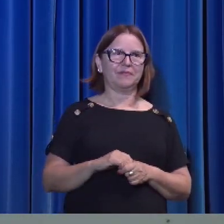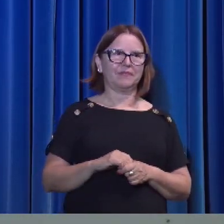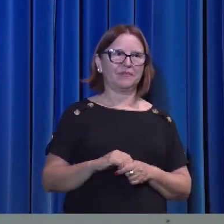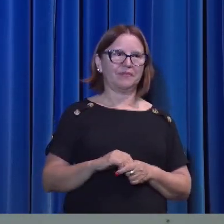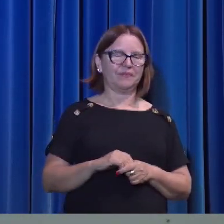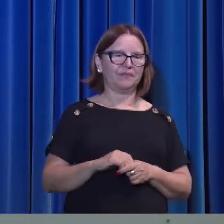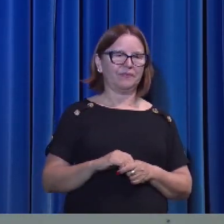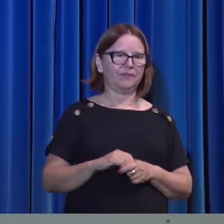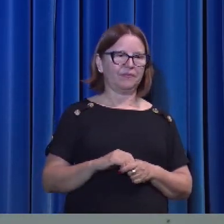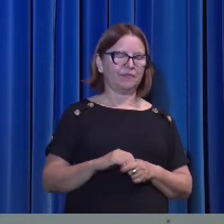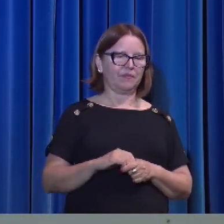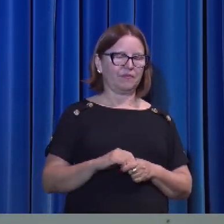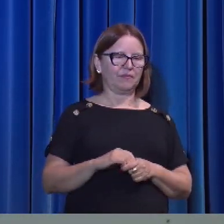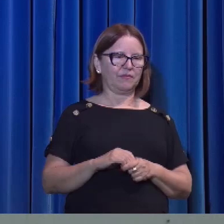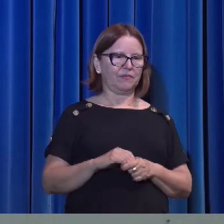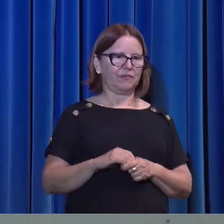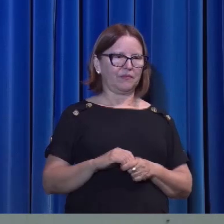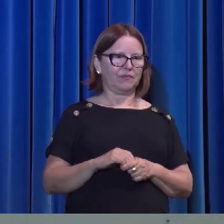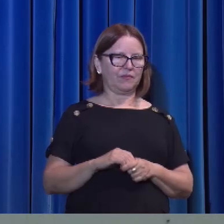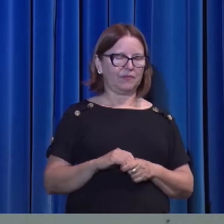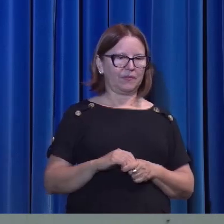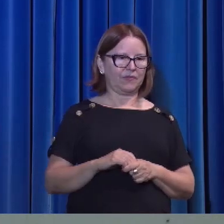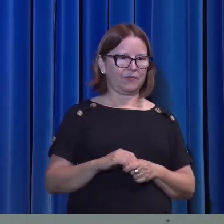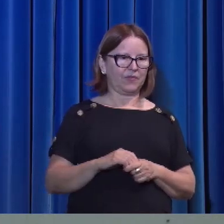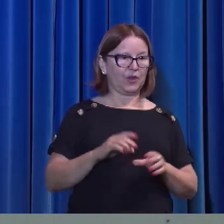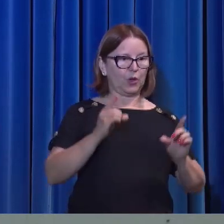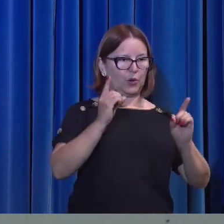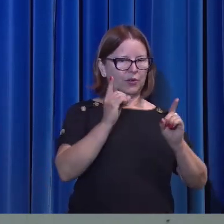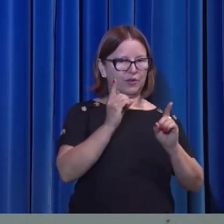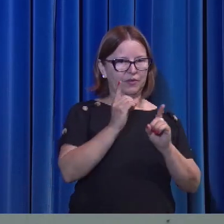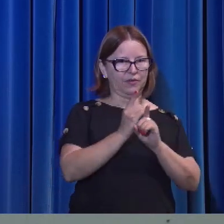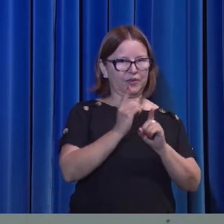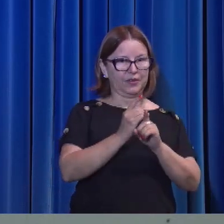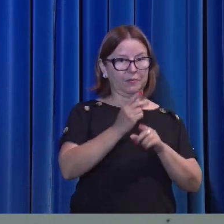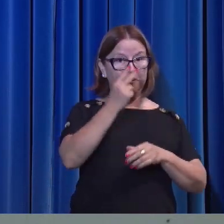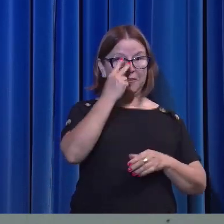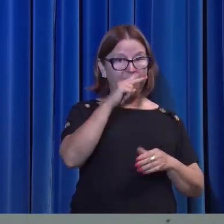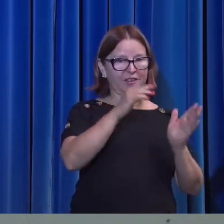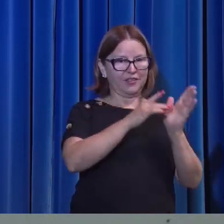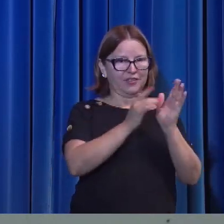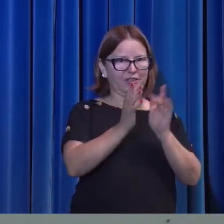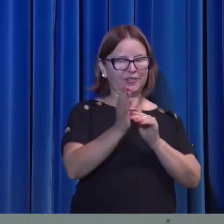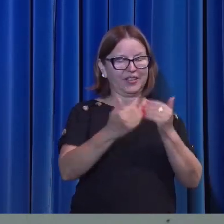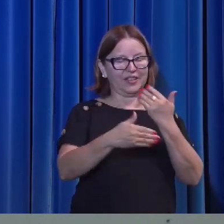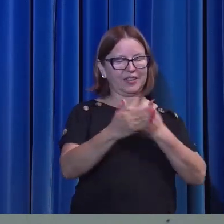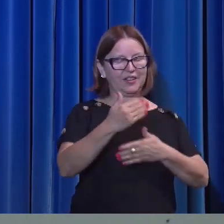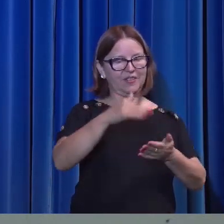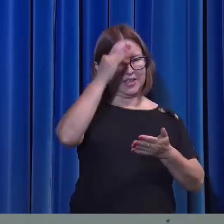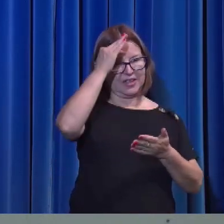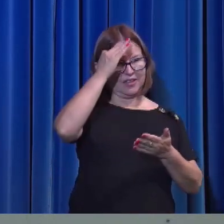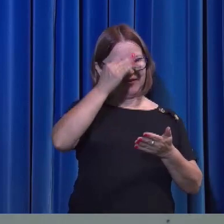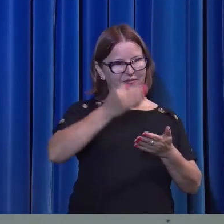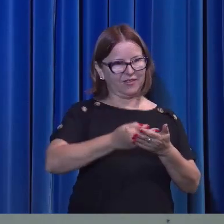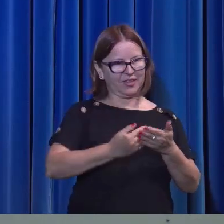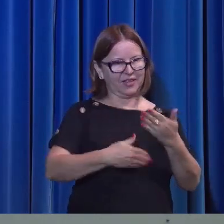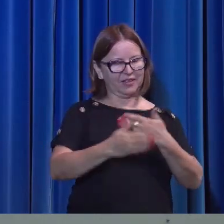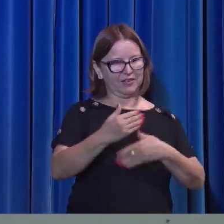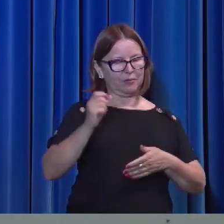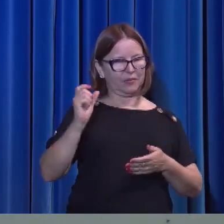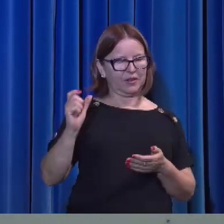Eles o viriam pela fé através da palavra. Pelo Espírito de Deus, podemos realmente